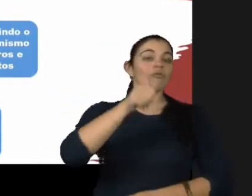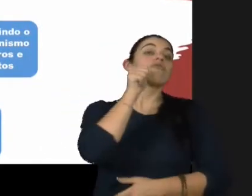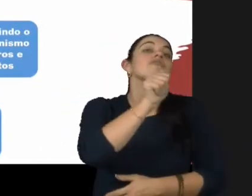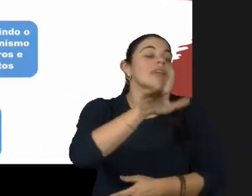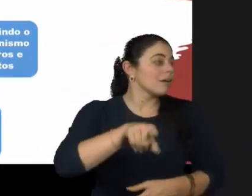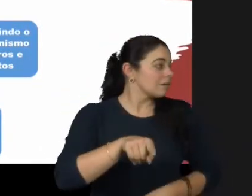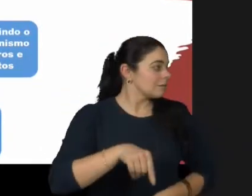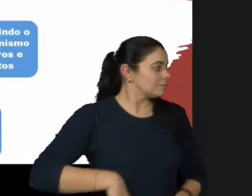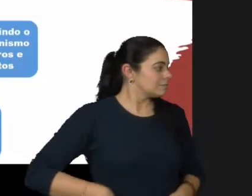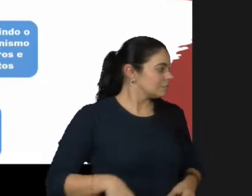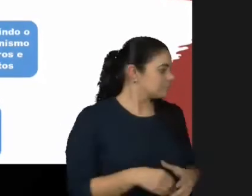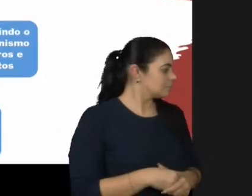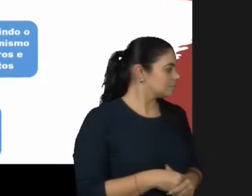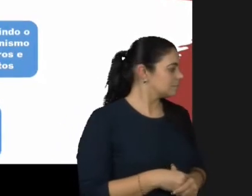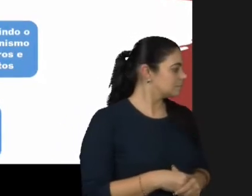câmera?